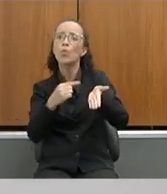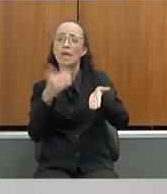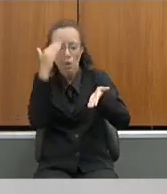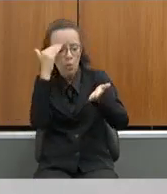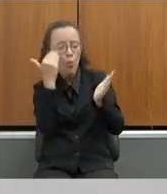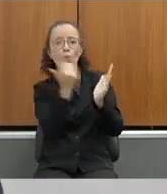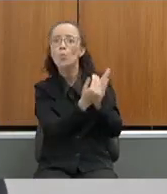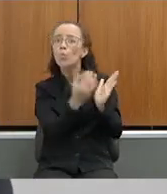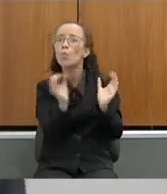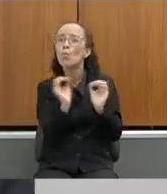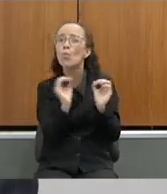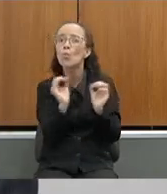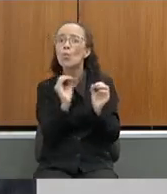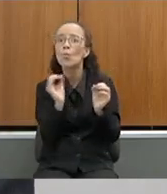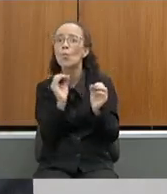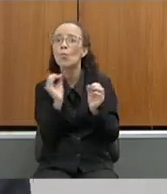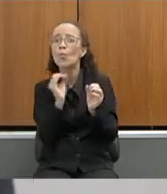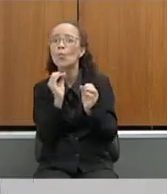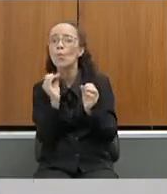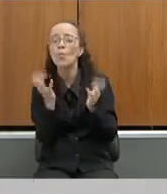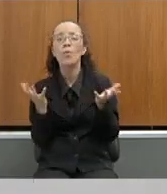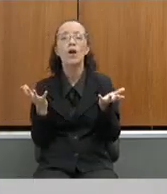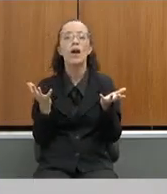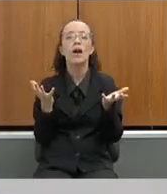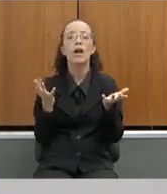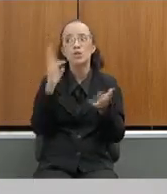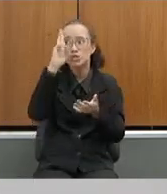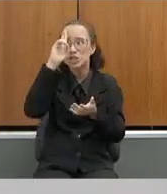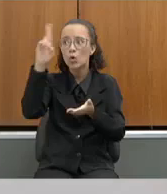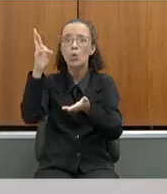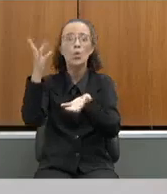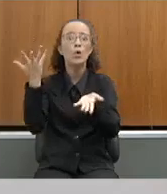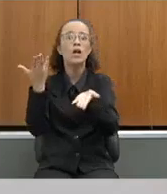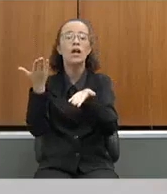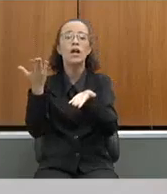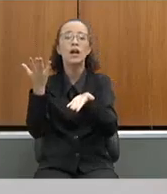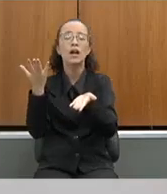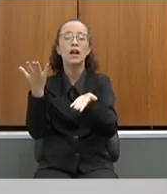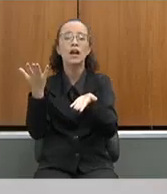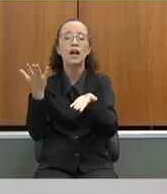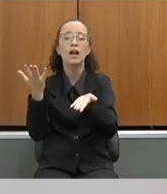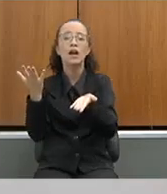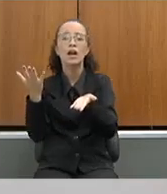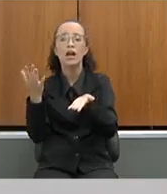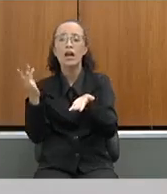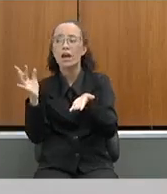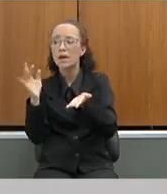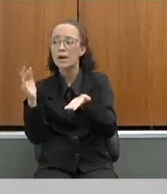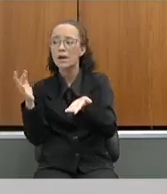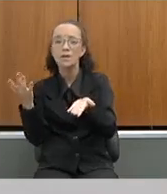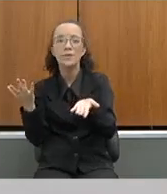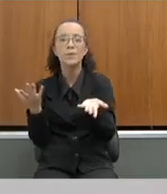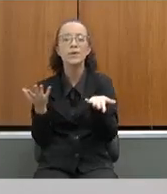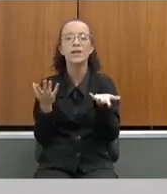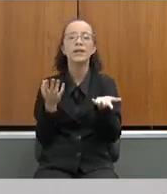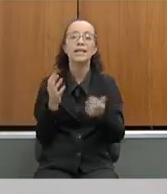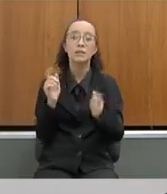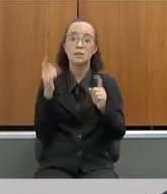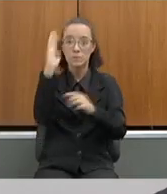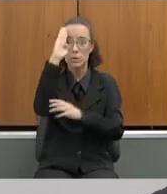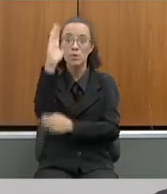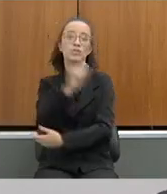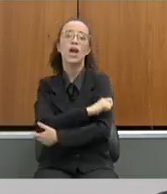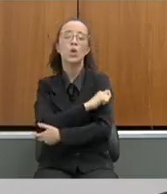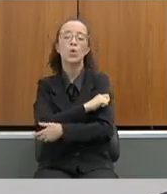tapeando o diretor, tapeando o professor e o pior, tapeando os alunos. Mas, isso acontecia.